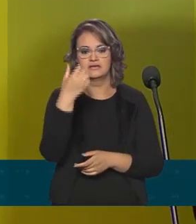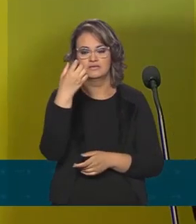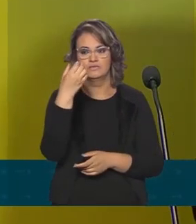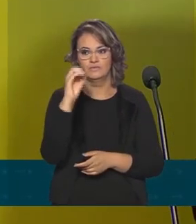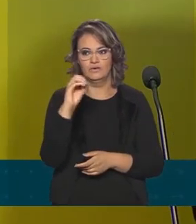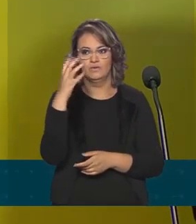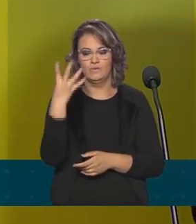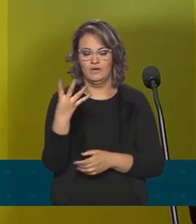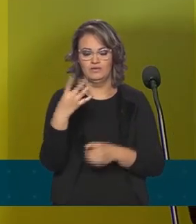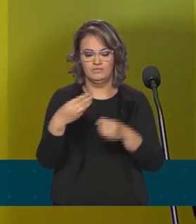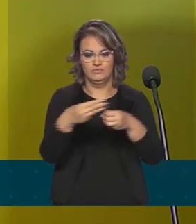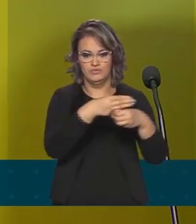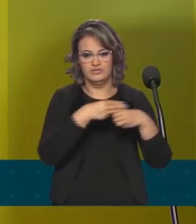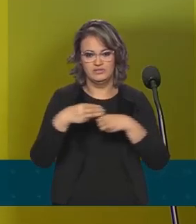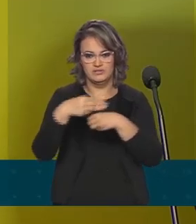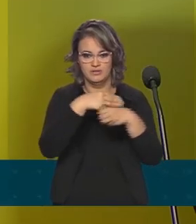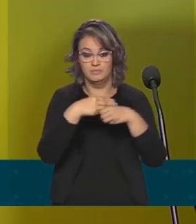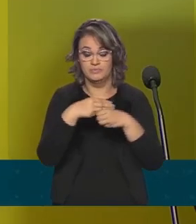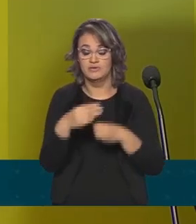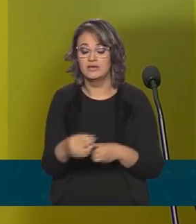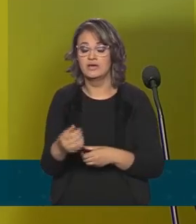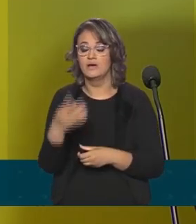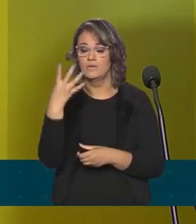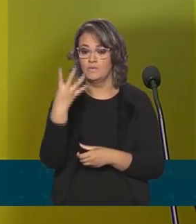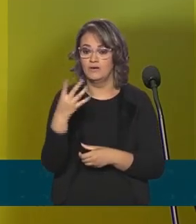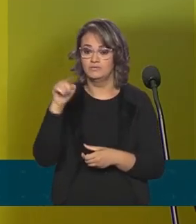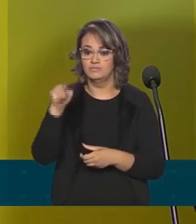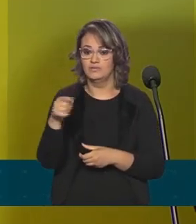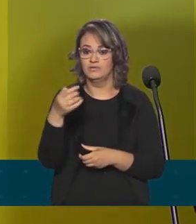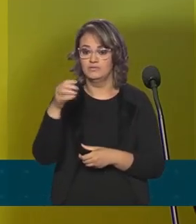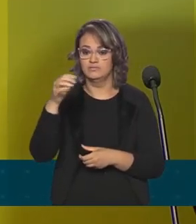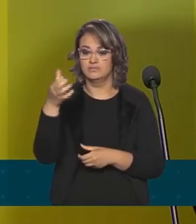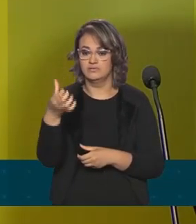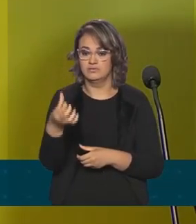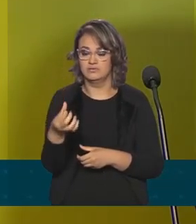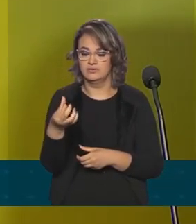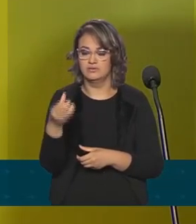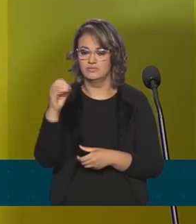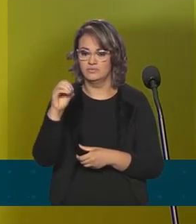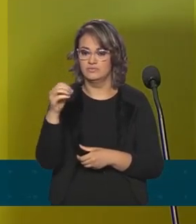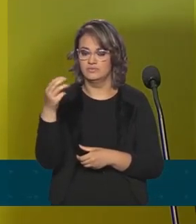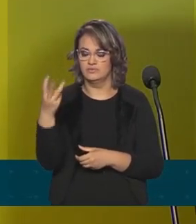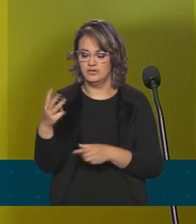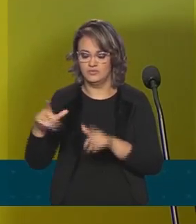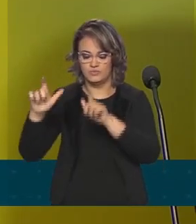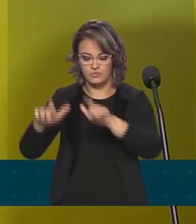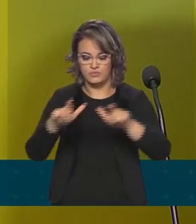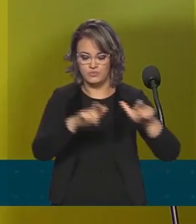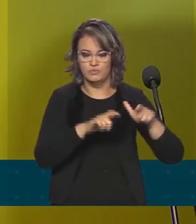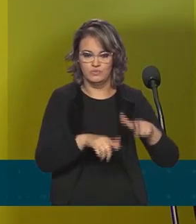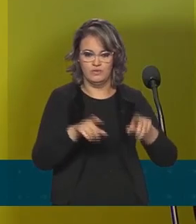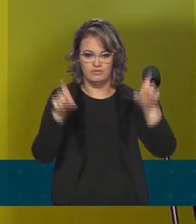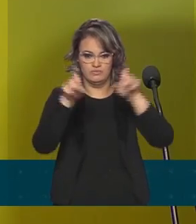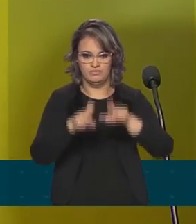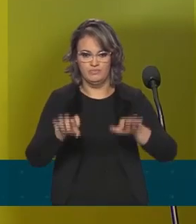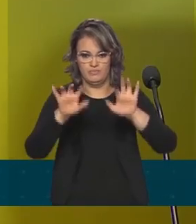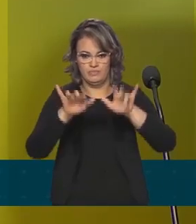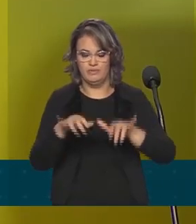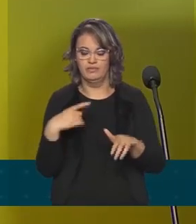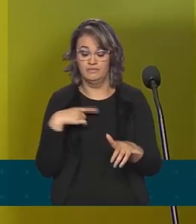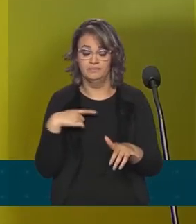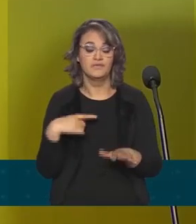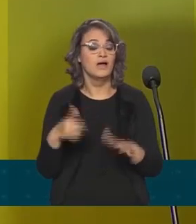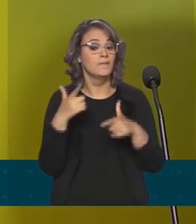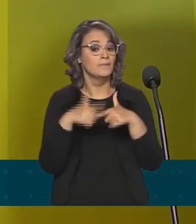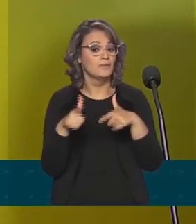locais de prova e 4.053 laboratórios. Nós tivemos dois problemas. Primeiro,